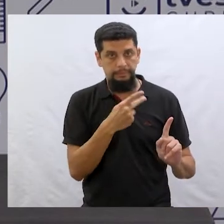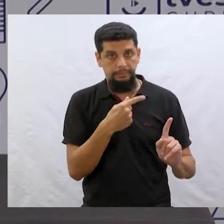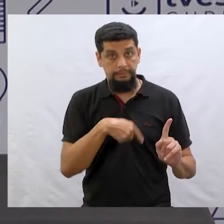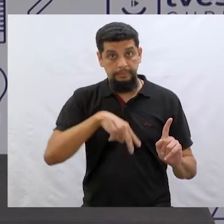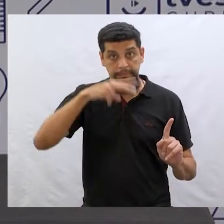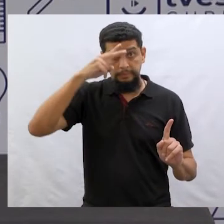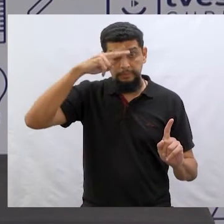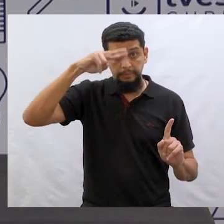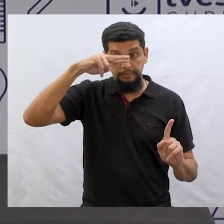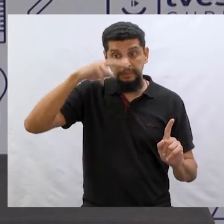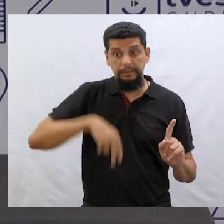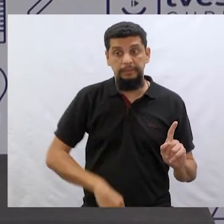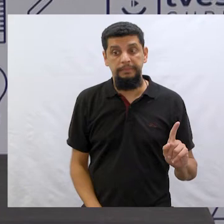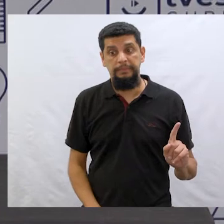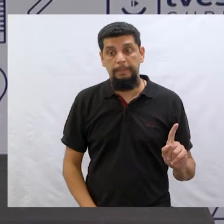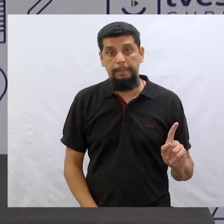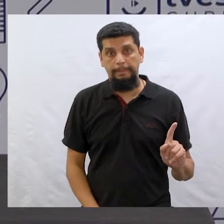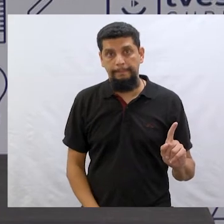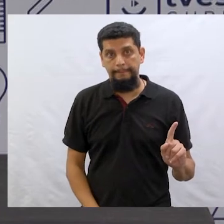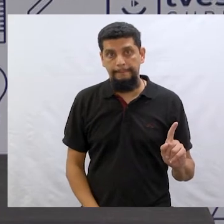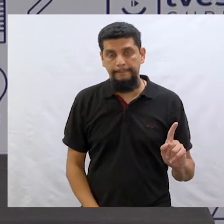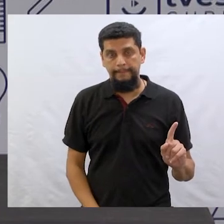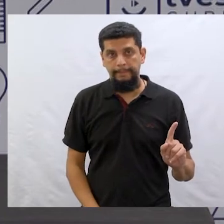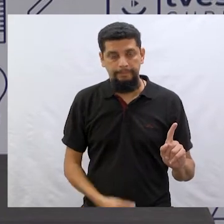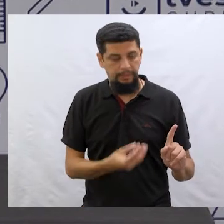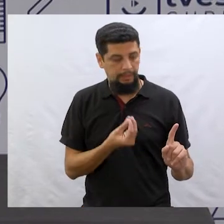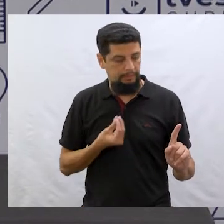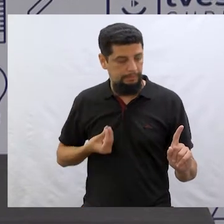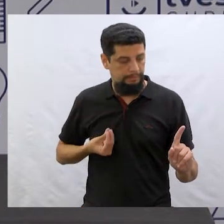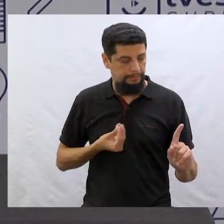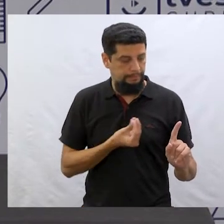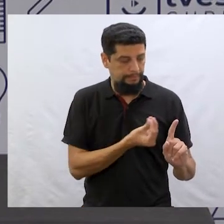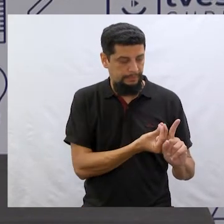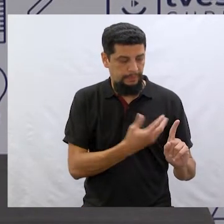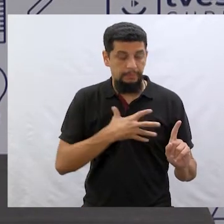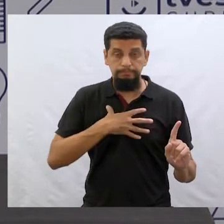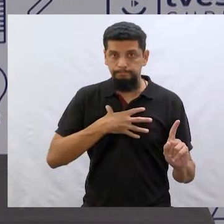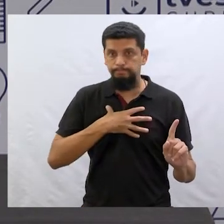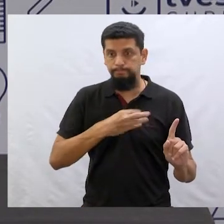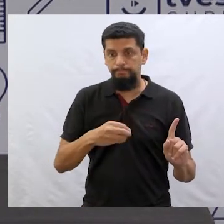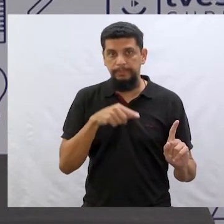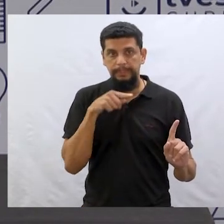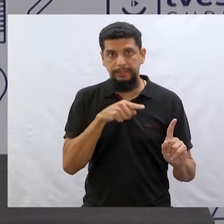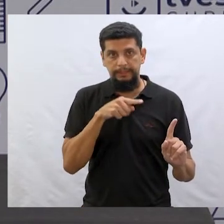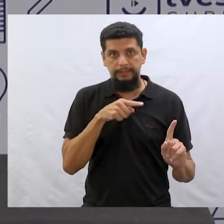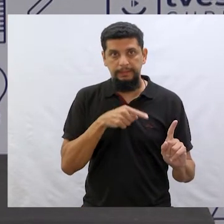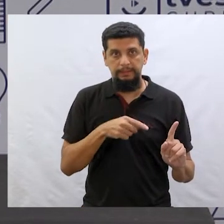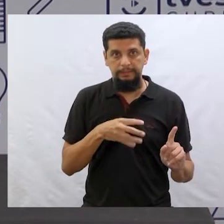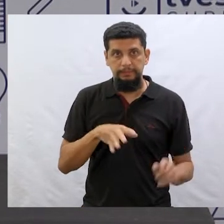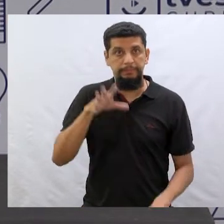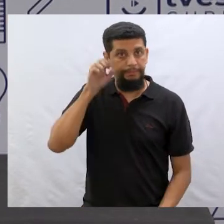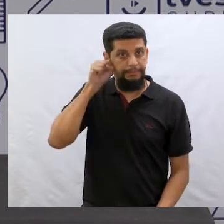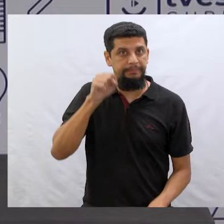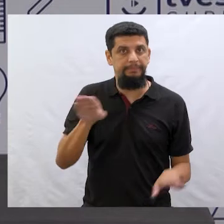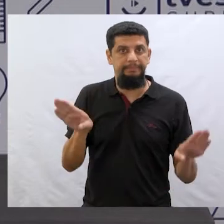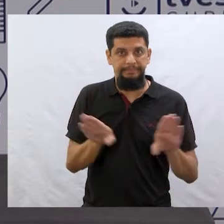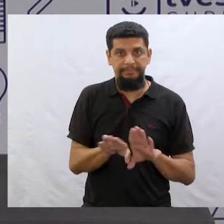Mateus, aqui da nossa história, trouxe para o filho, apresentou para o filho e ele escuta